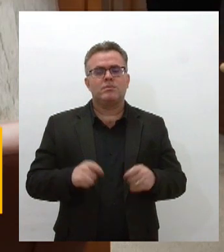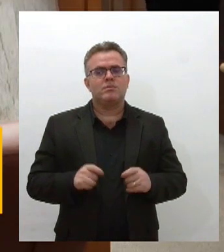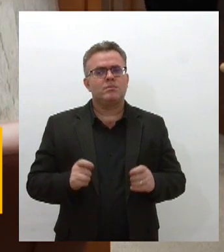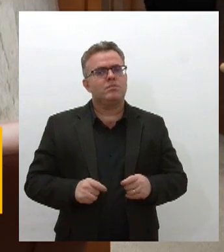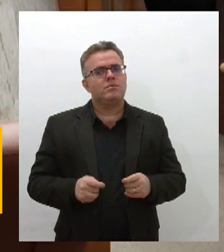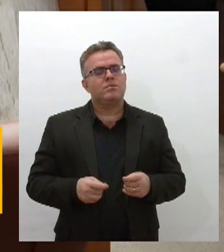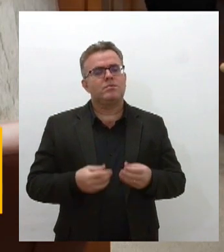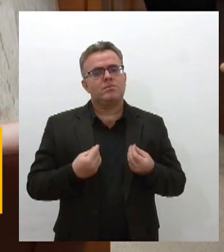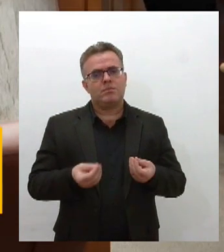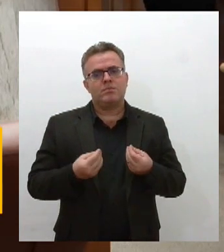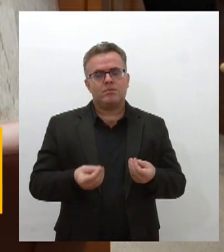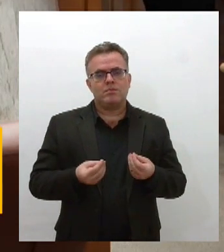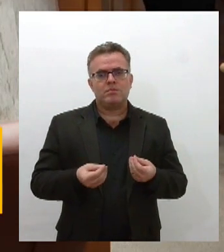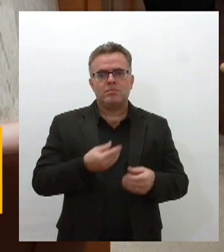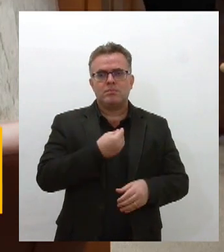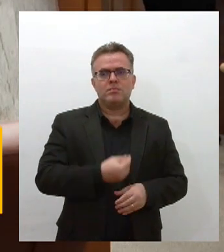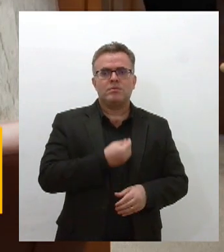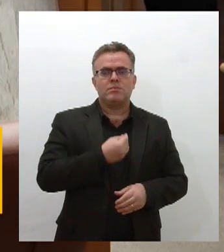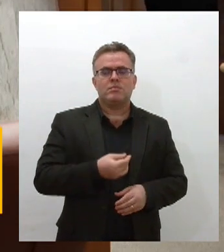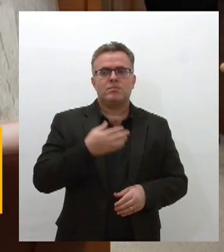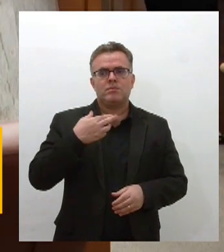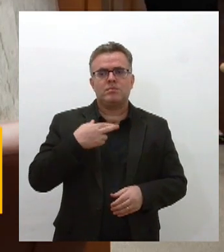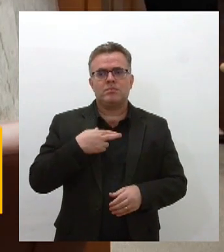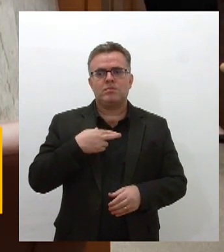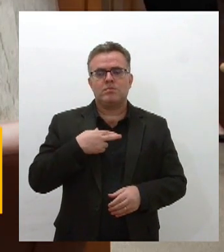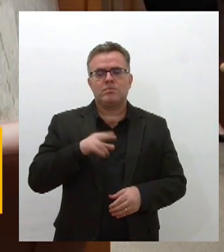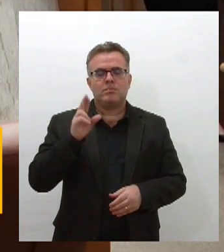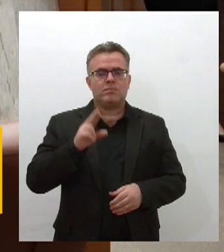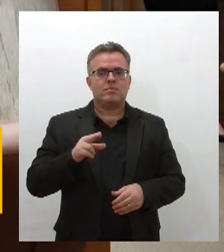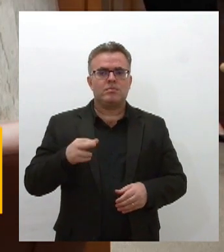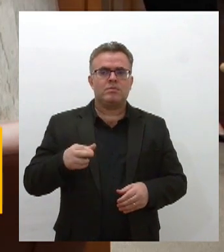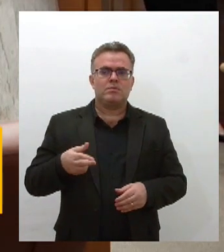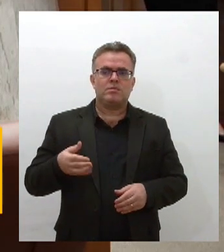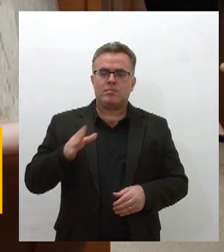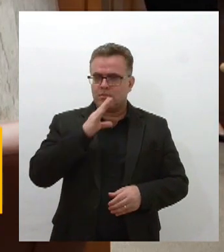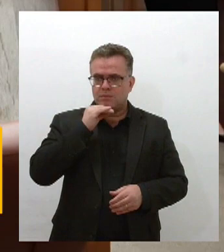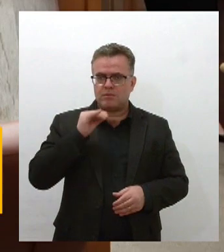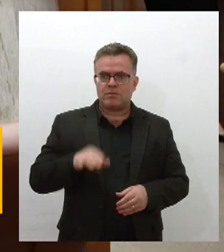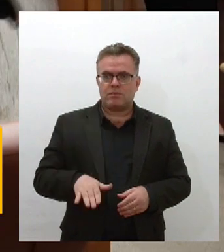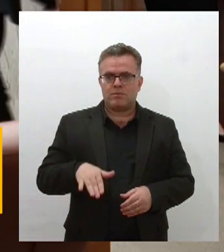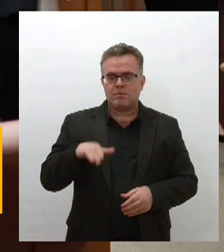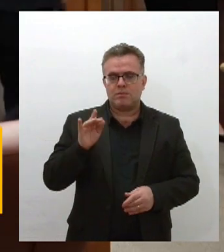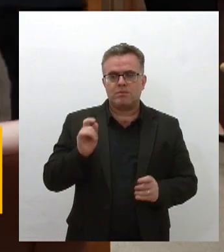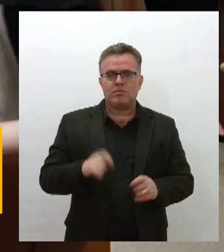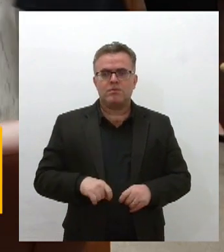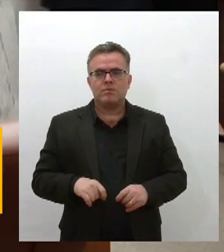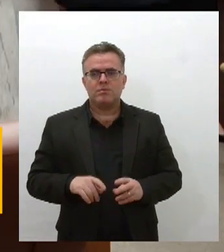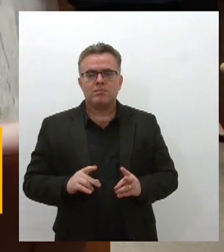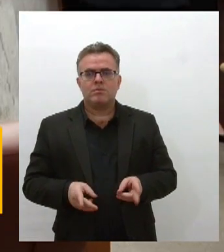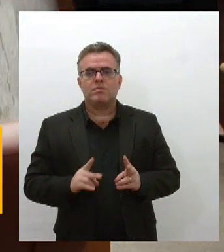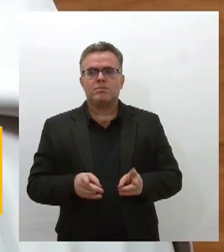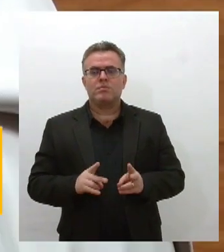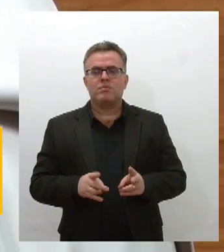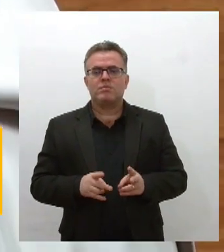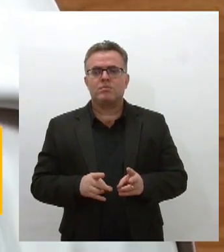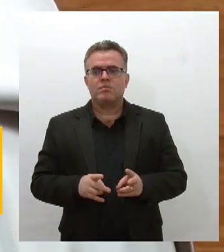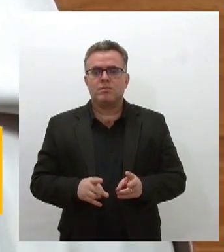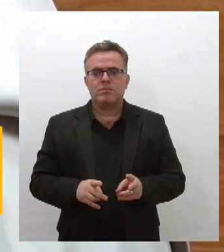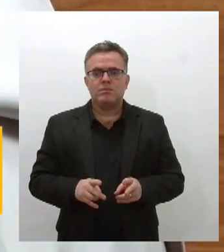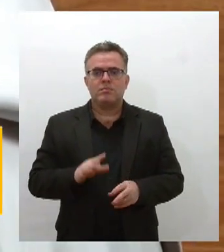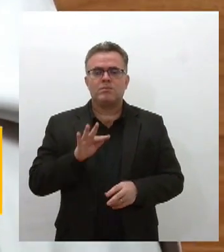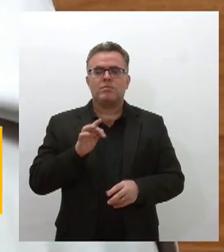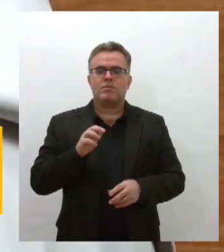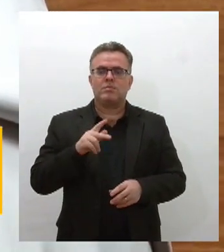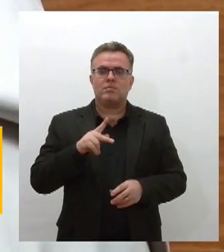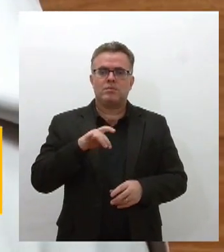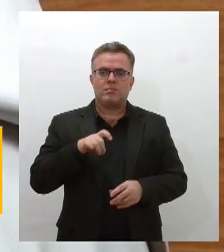a vida religiosa nasce na adolescência quando entra na ordem do Camocim de São Félix até que